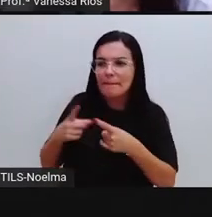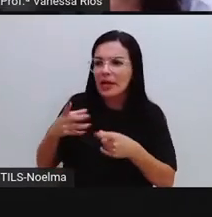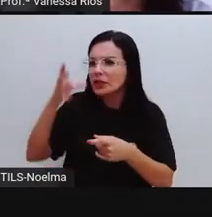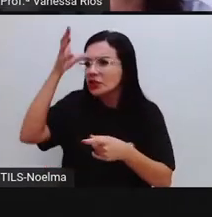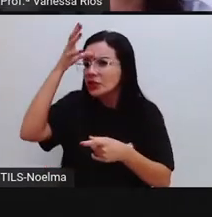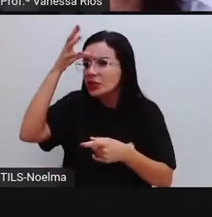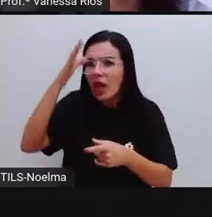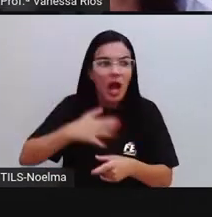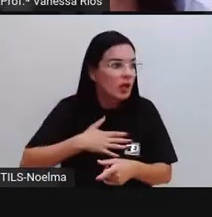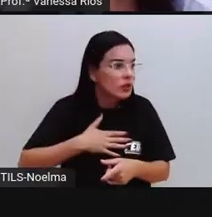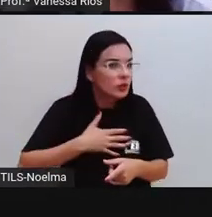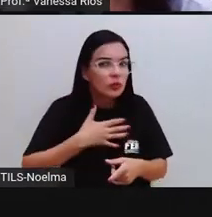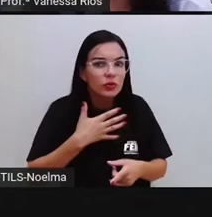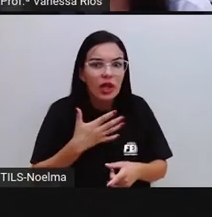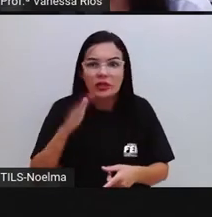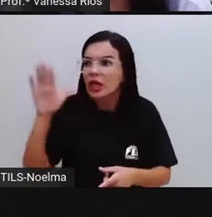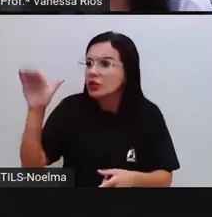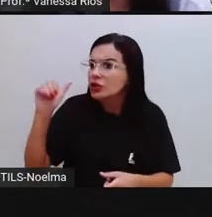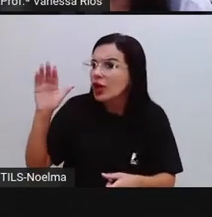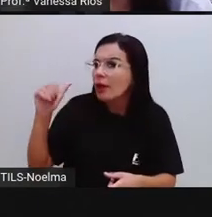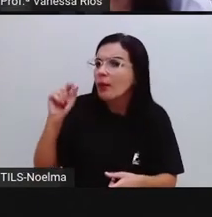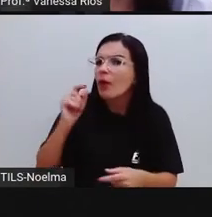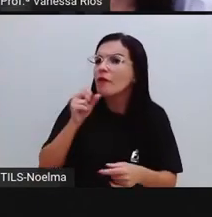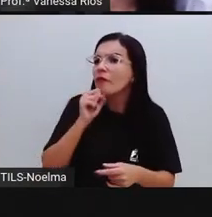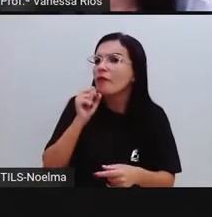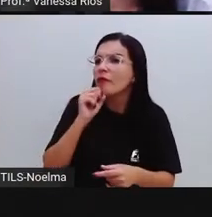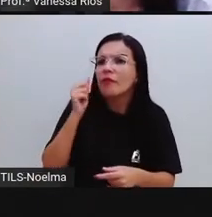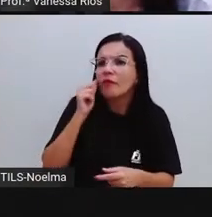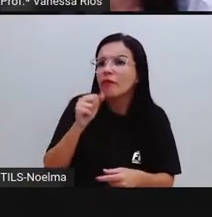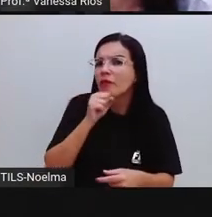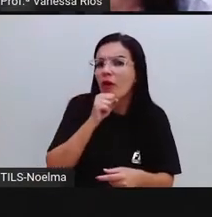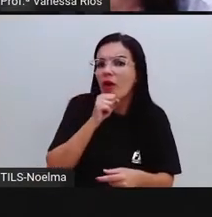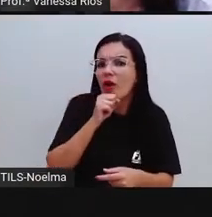muito assustada, chamou a atenção da vovó.